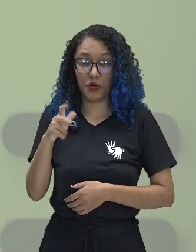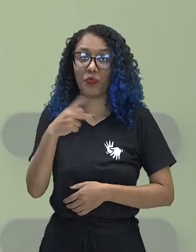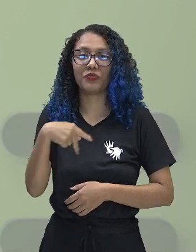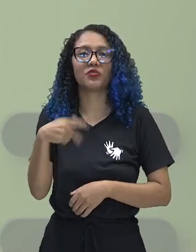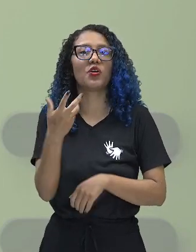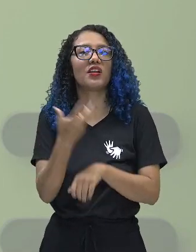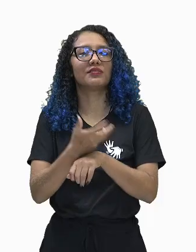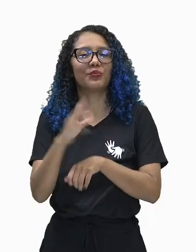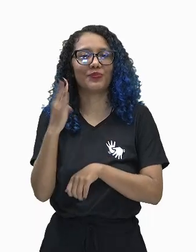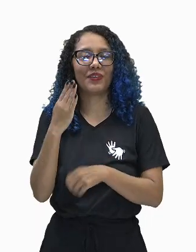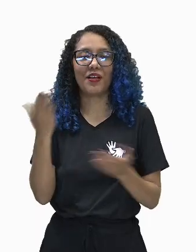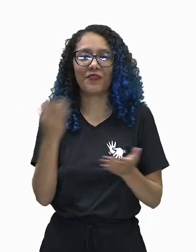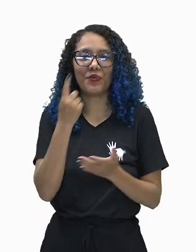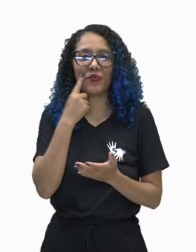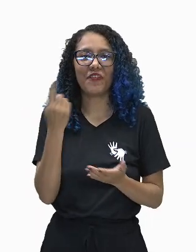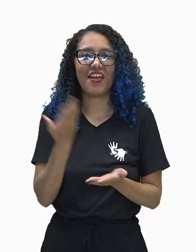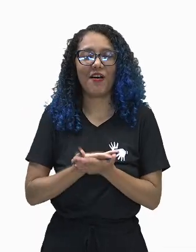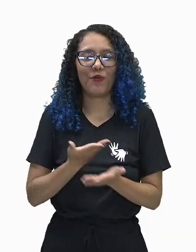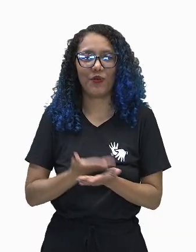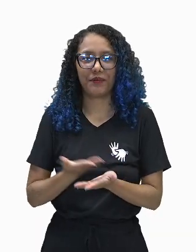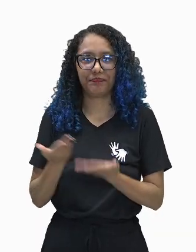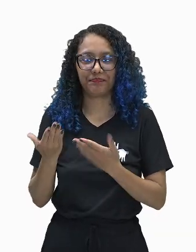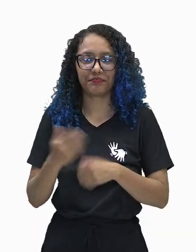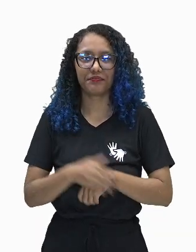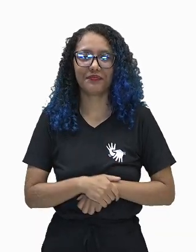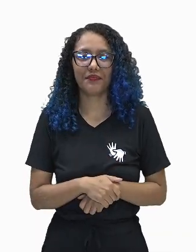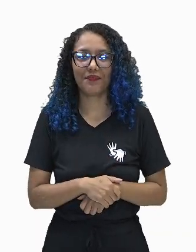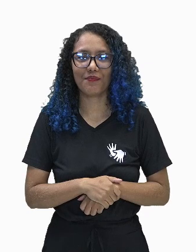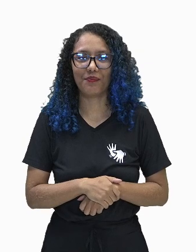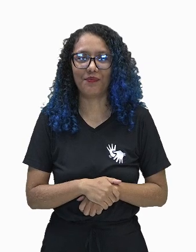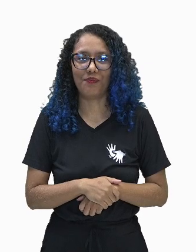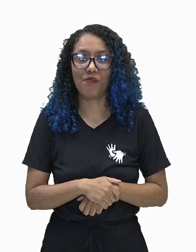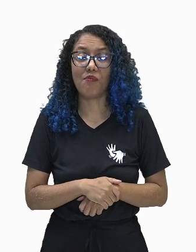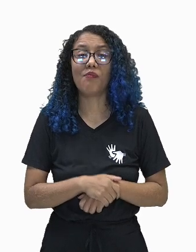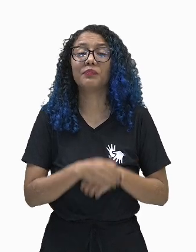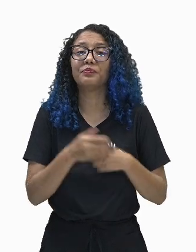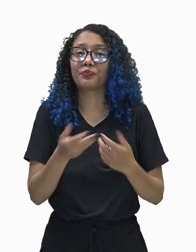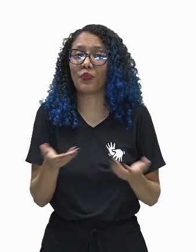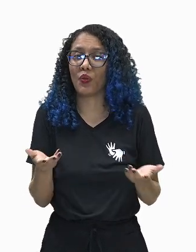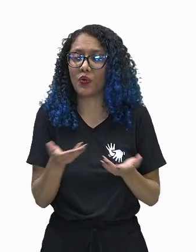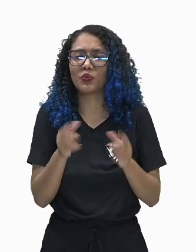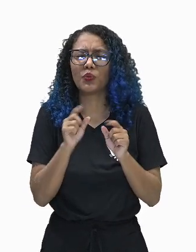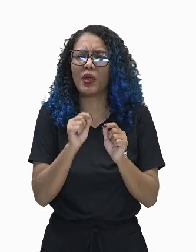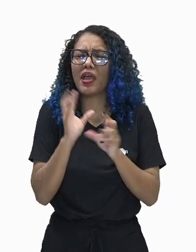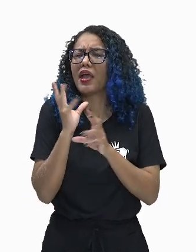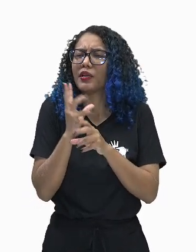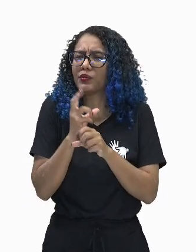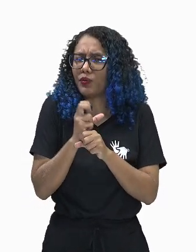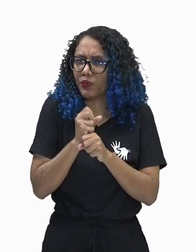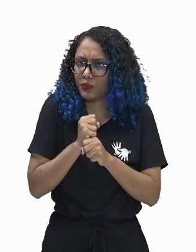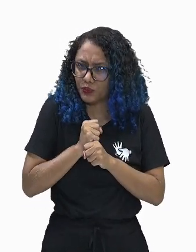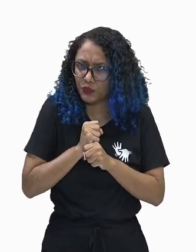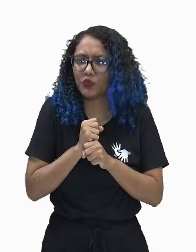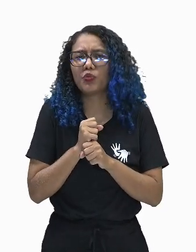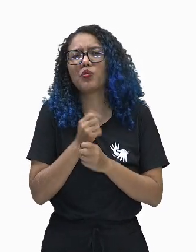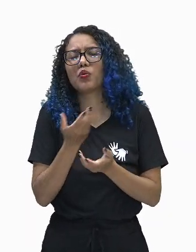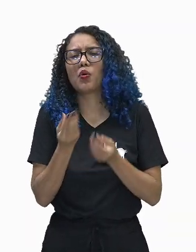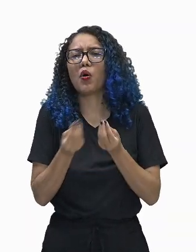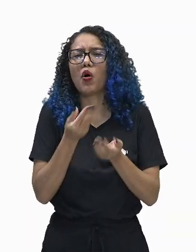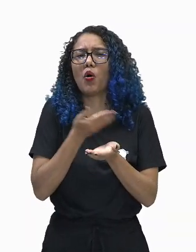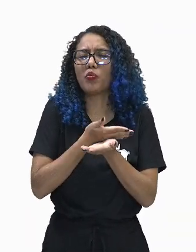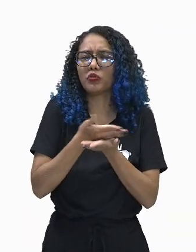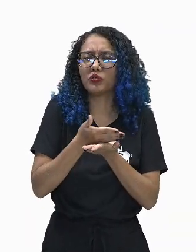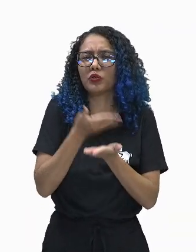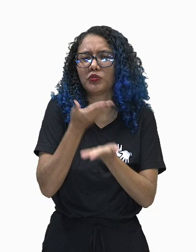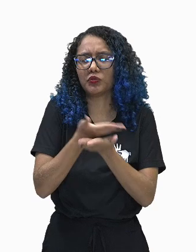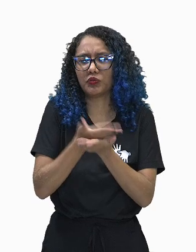conhecer a nossa aula de hoje. Hoje trago para vocês aí um breve resumo sobre a introdução ao estudo da vida